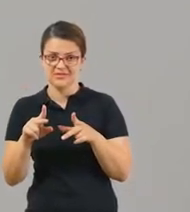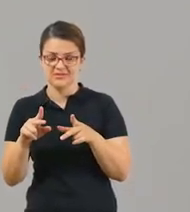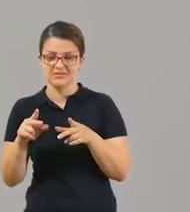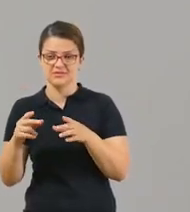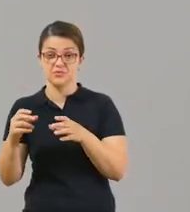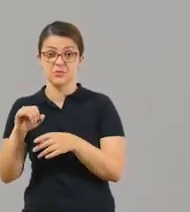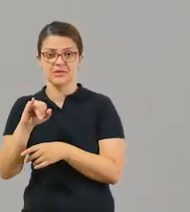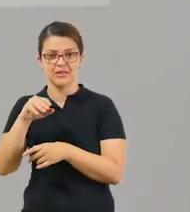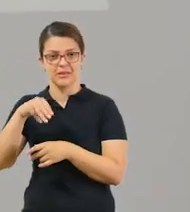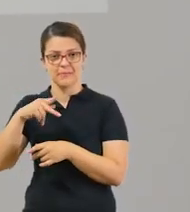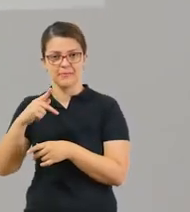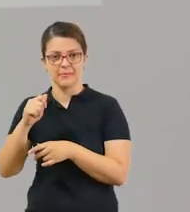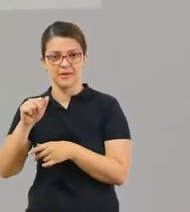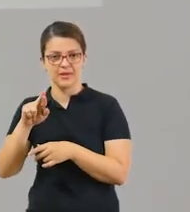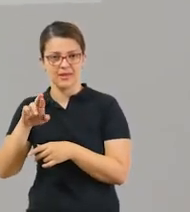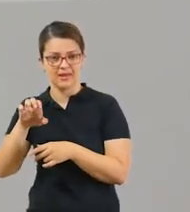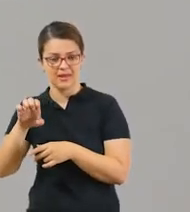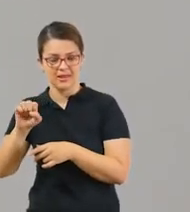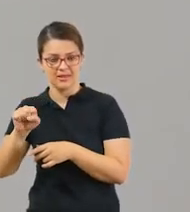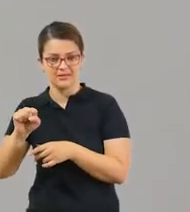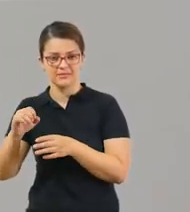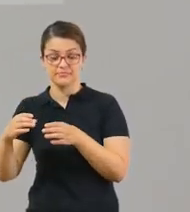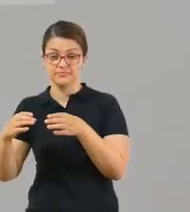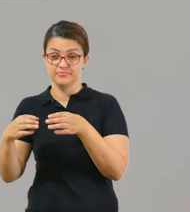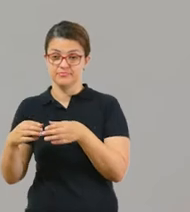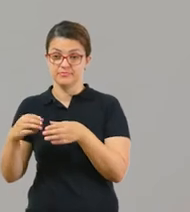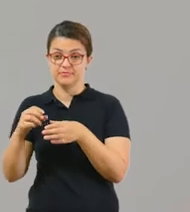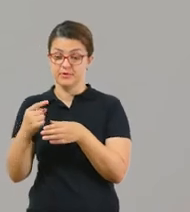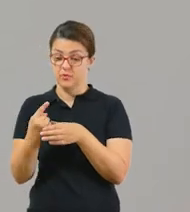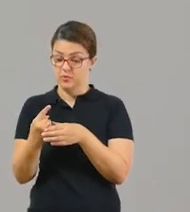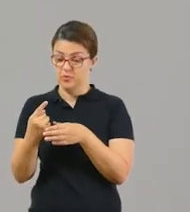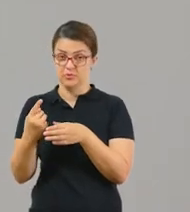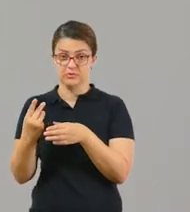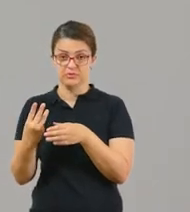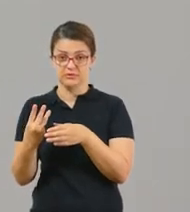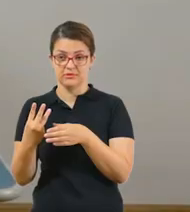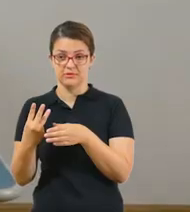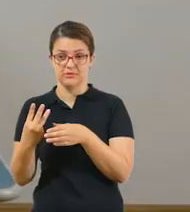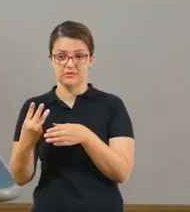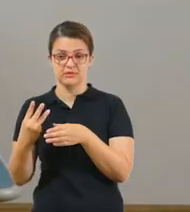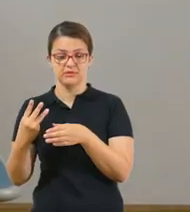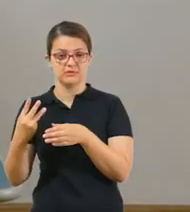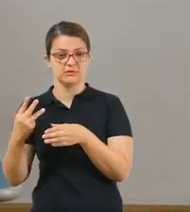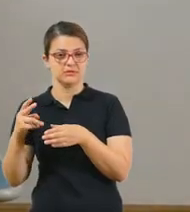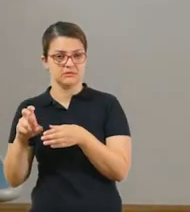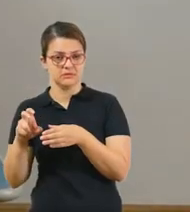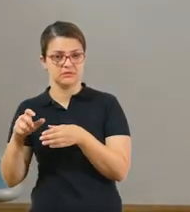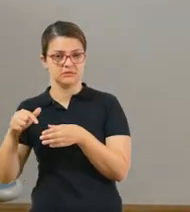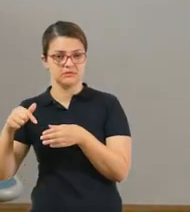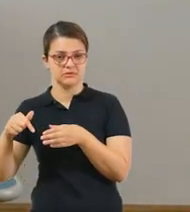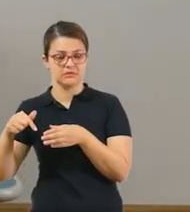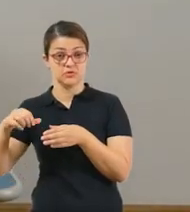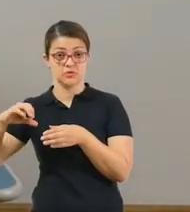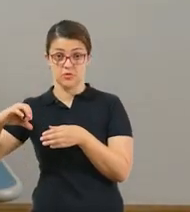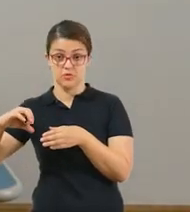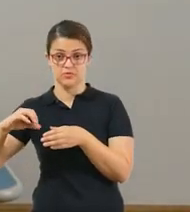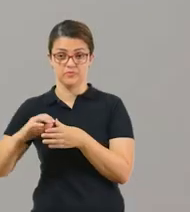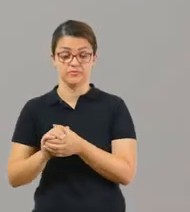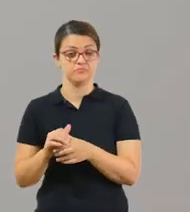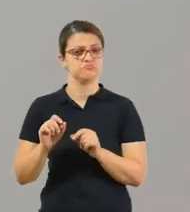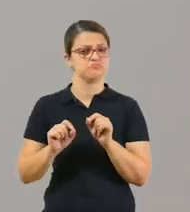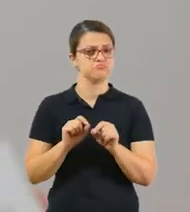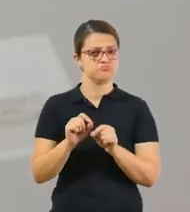são aqueles que terminam em 1, 3, 5, 7 e 9. Porém, o termo 1